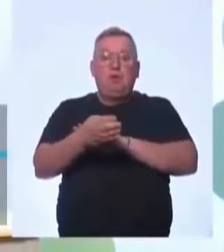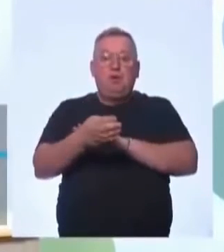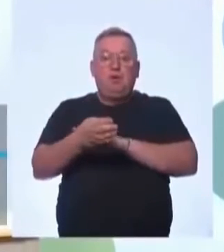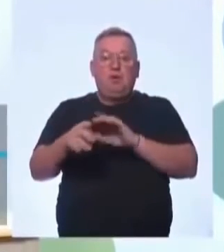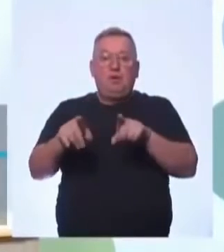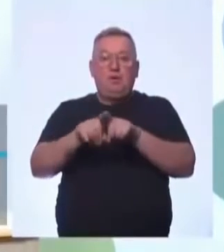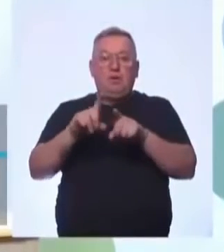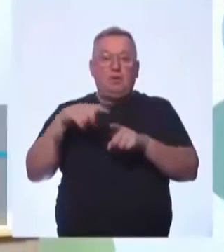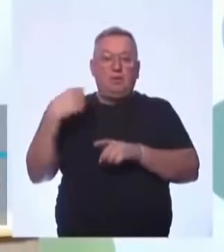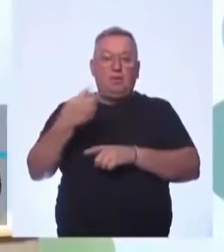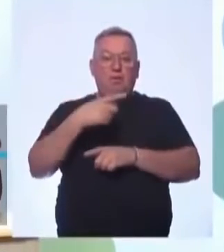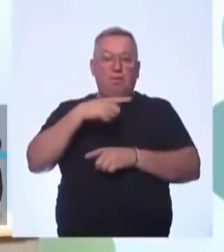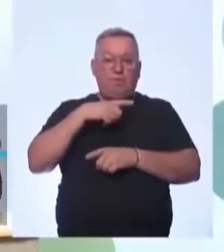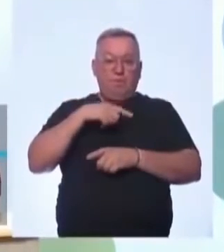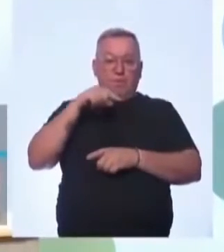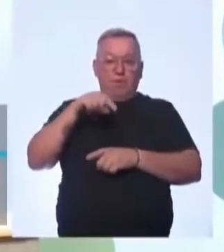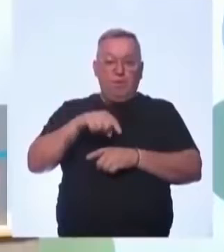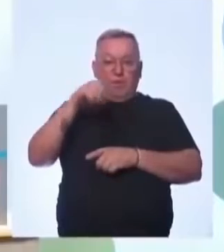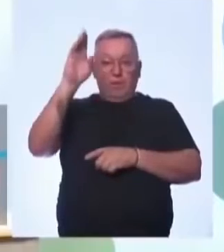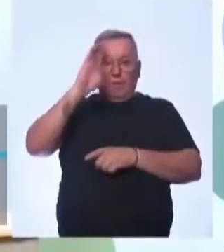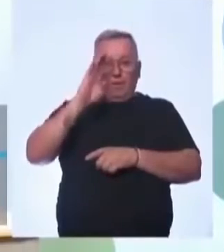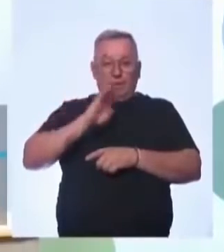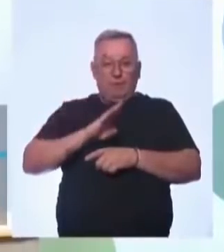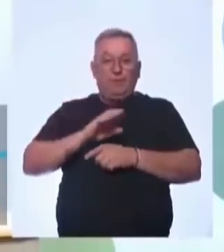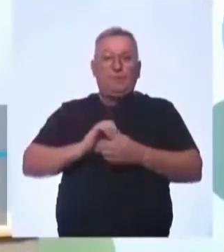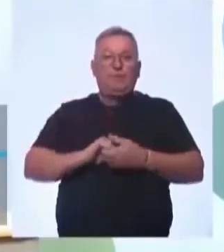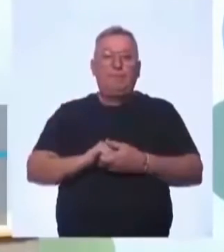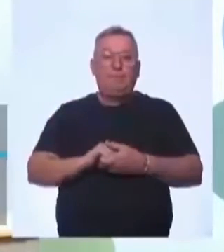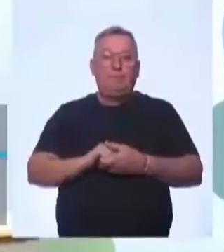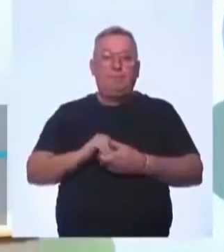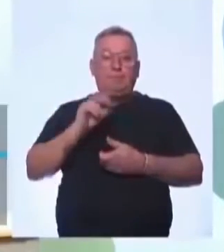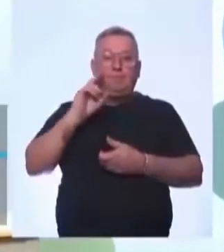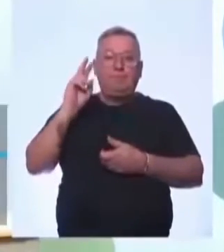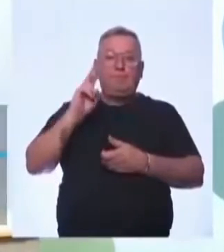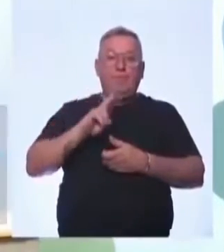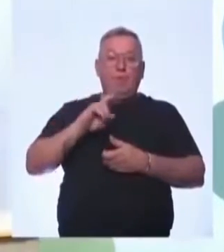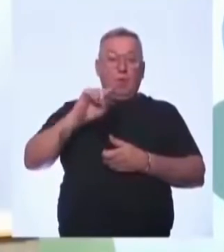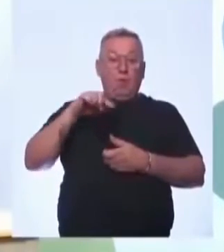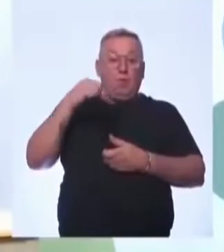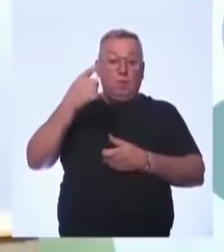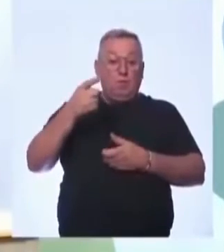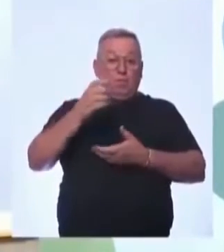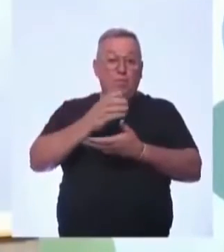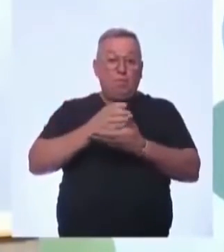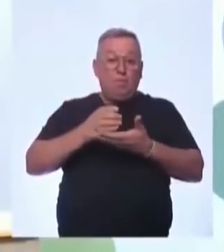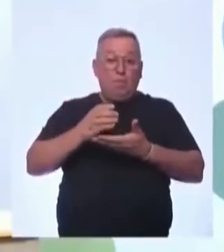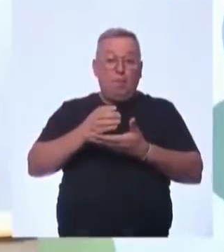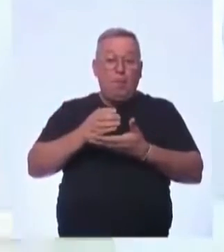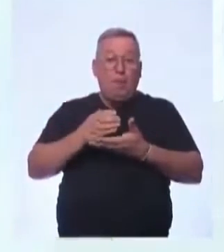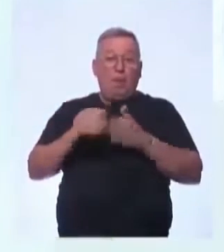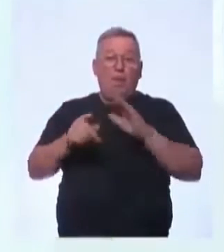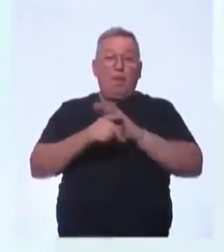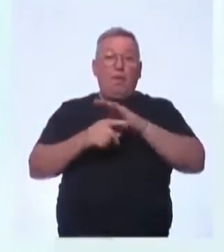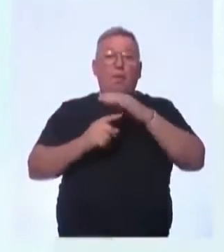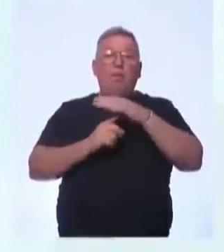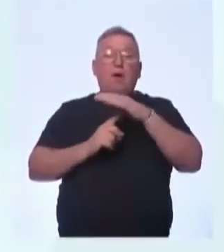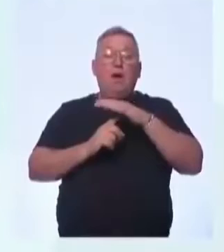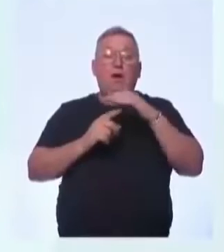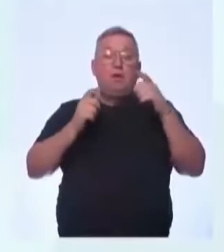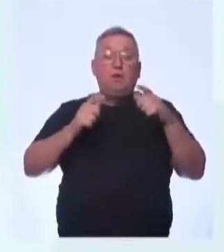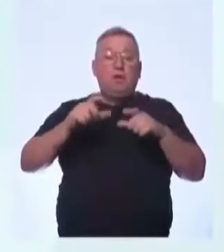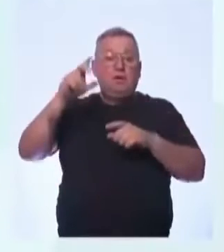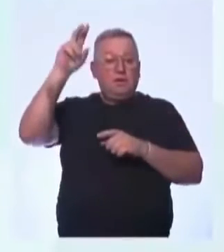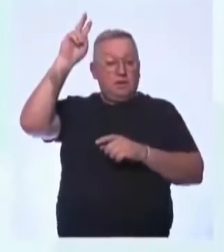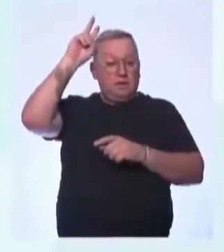que nós temos aqui no Brasil. Vamos ver aí no próximo mapa, parques e terras indígenas.